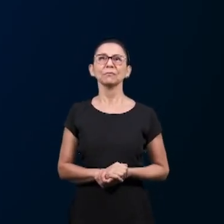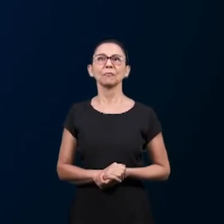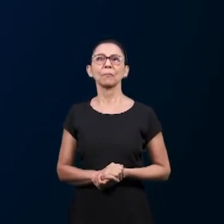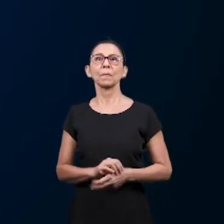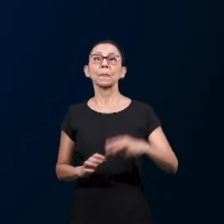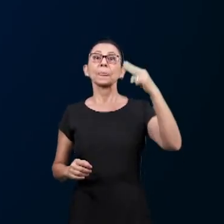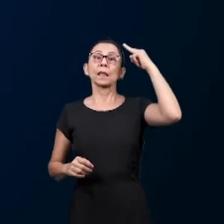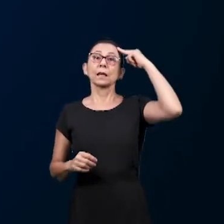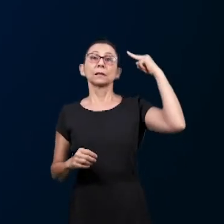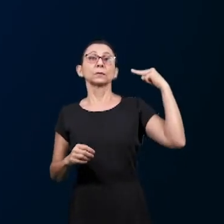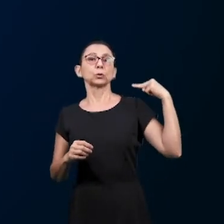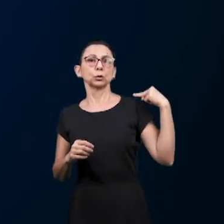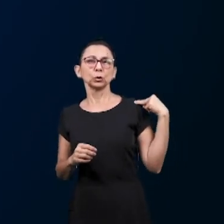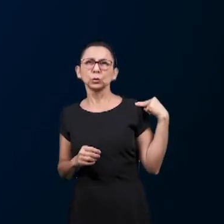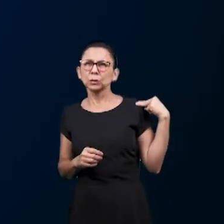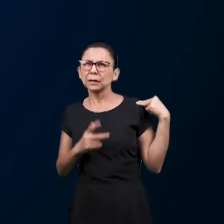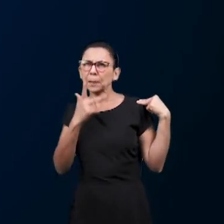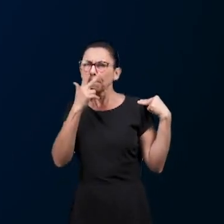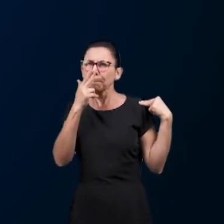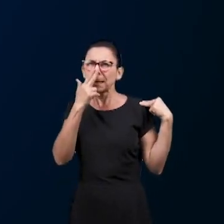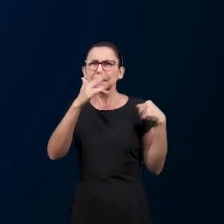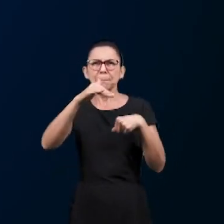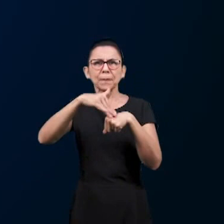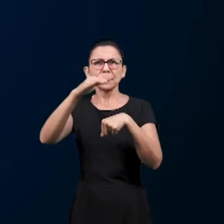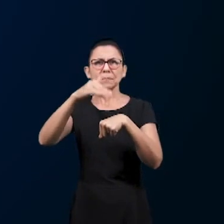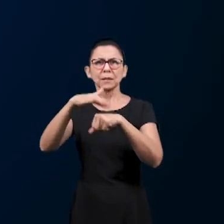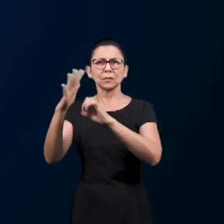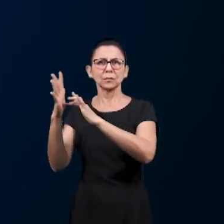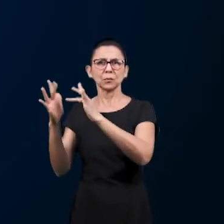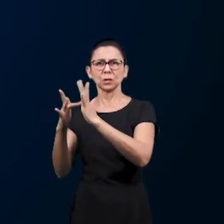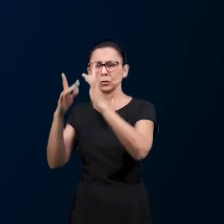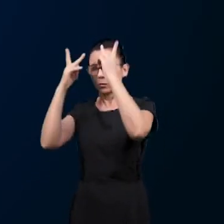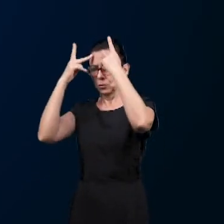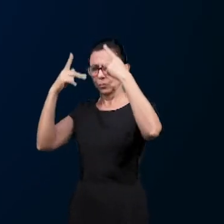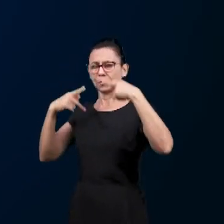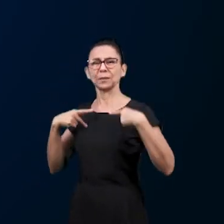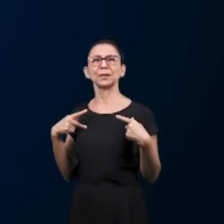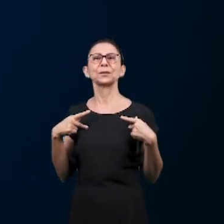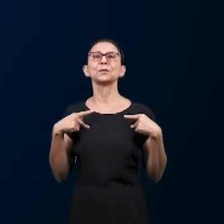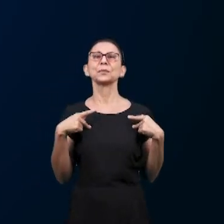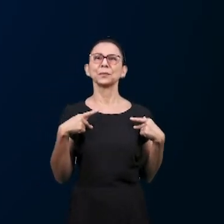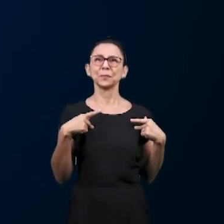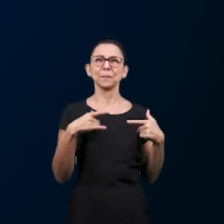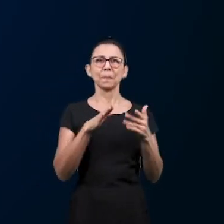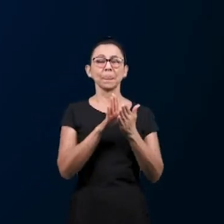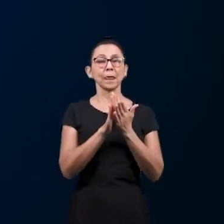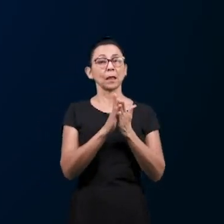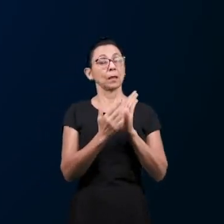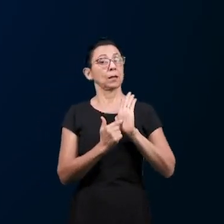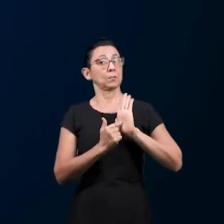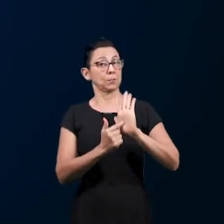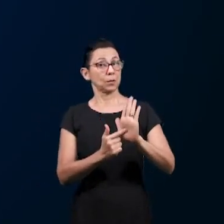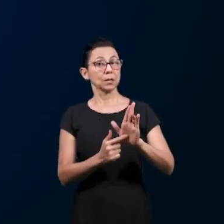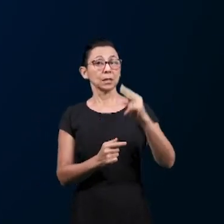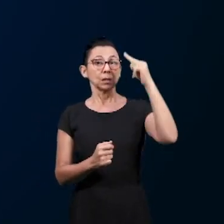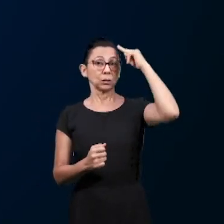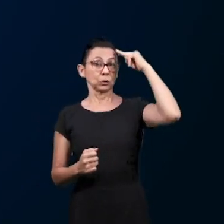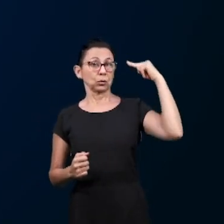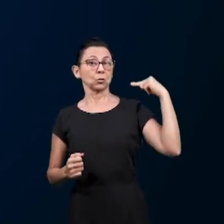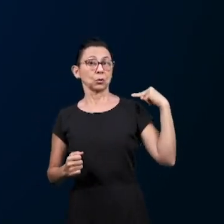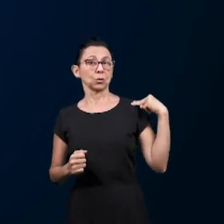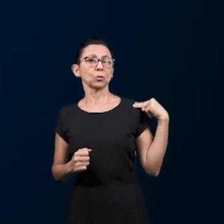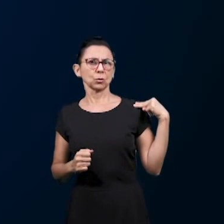José foi a figura mais representativa e que mais se assemelhou a Jesus como homem. A palavra aponta para nós que